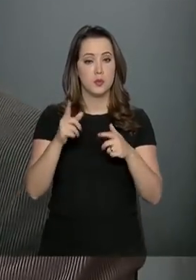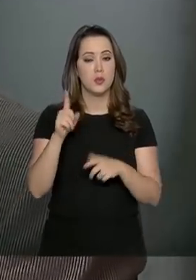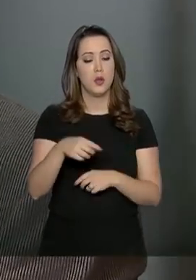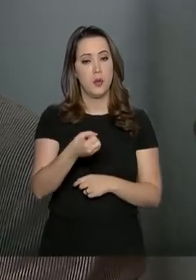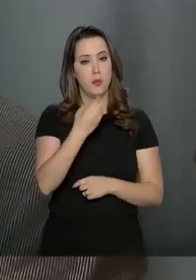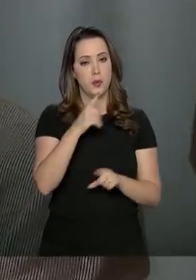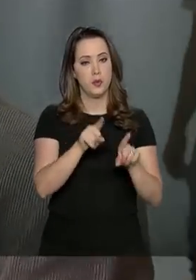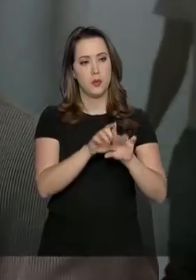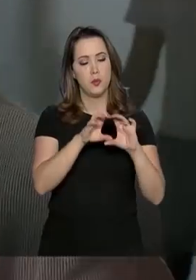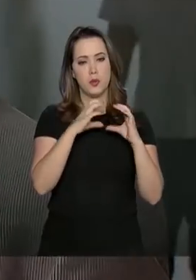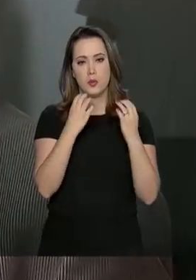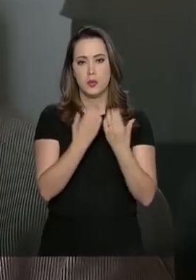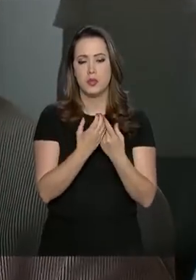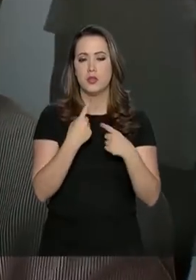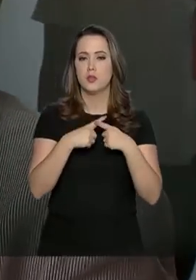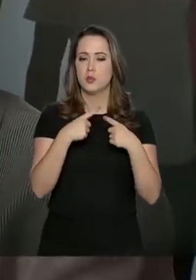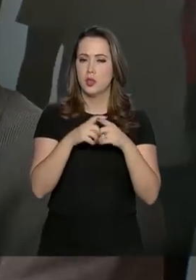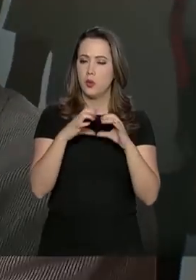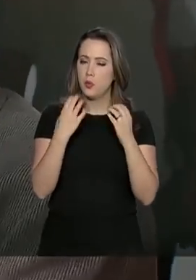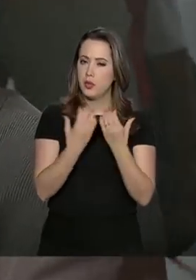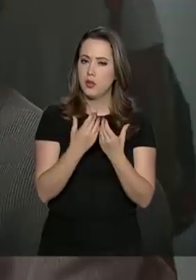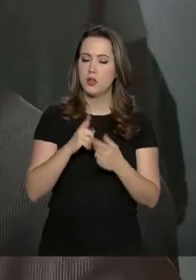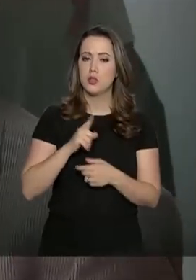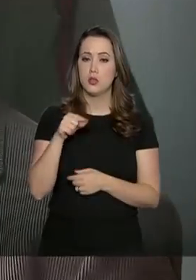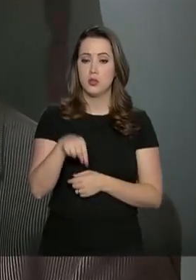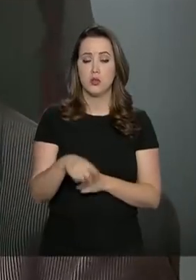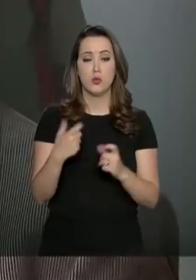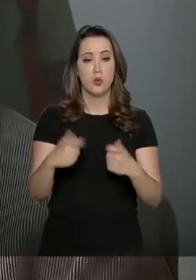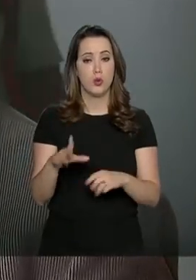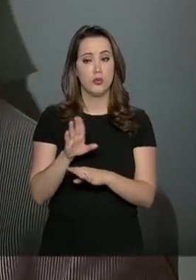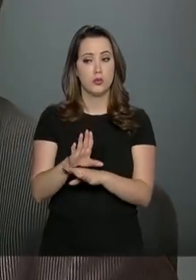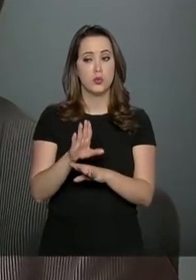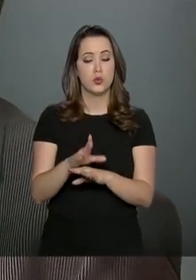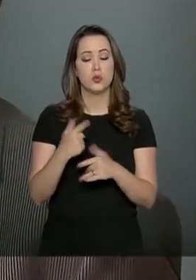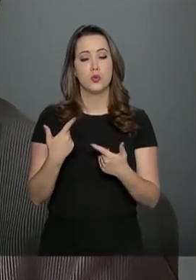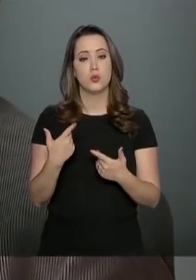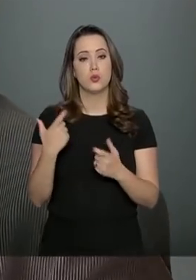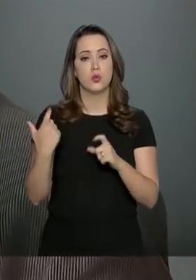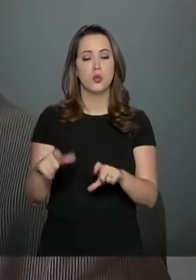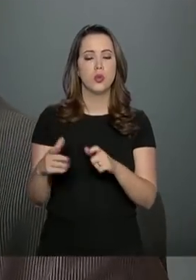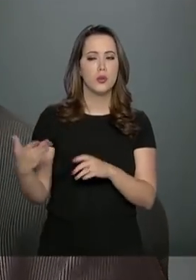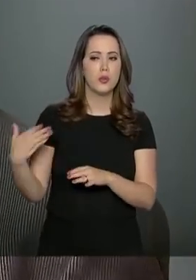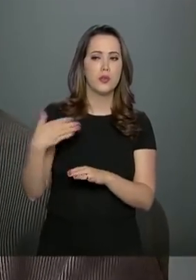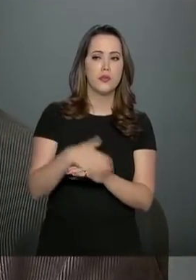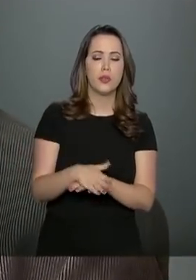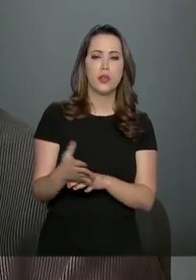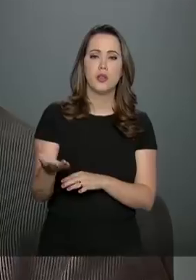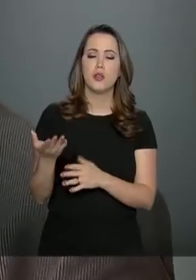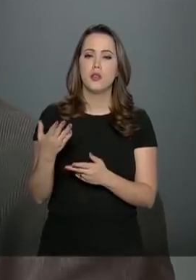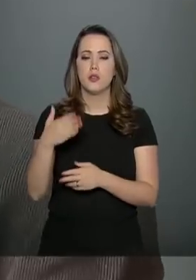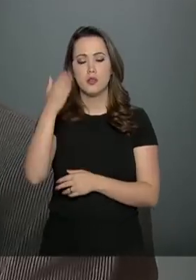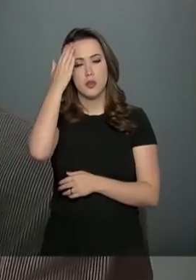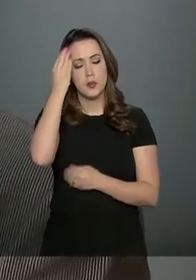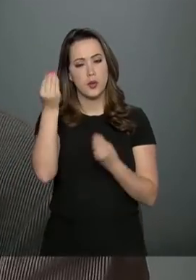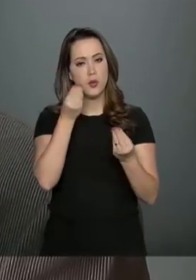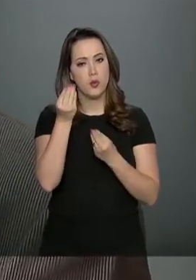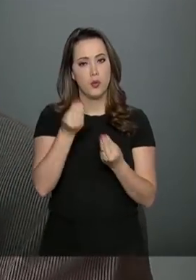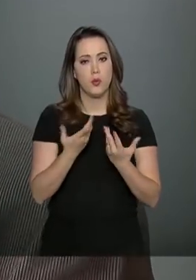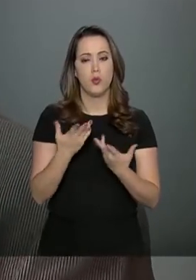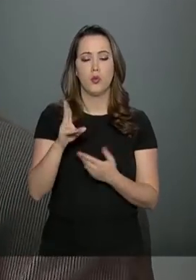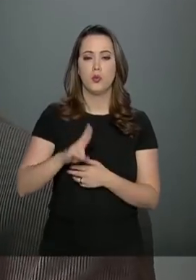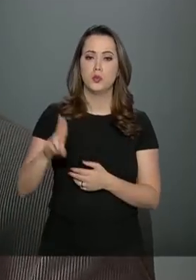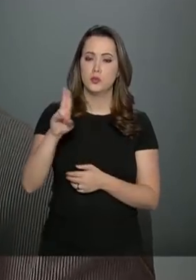É bom para a comunidade, porque a comunidade tem aqui um ponto de apoio, onde ela vem, recebe a orientação do aluno